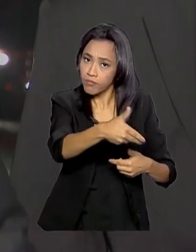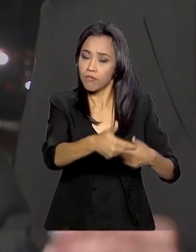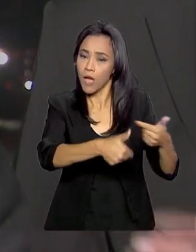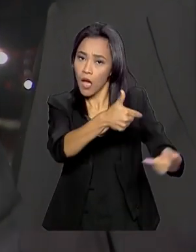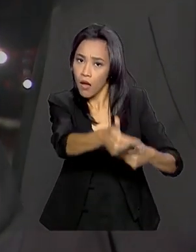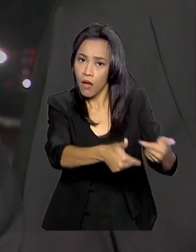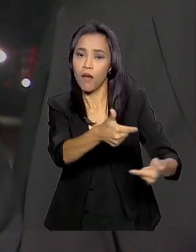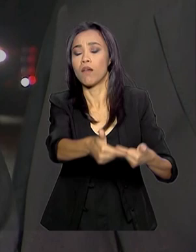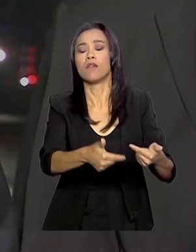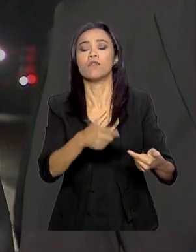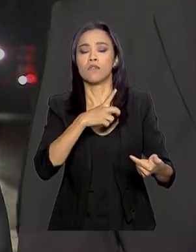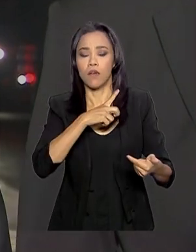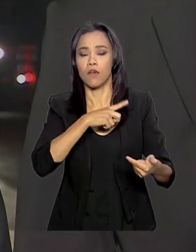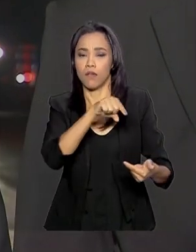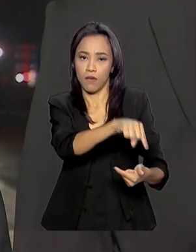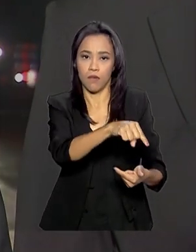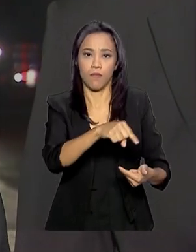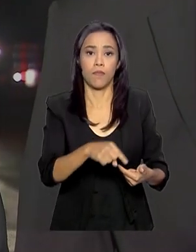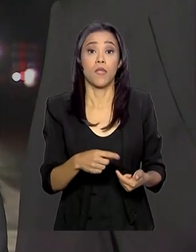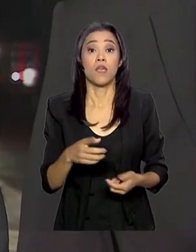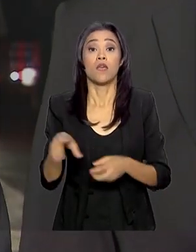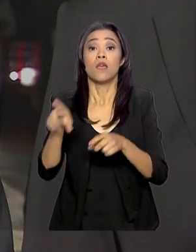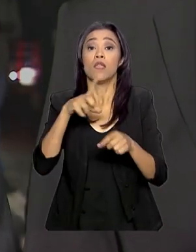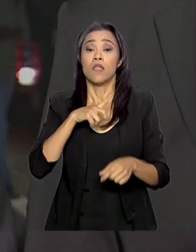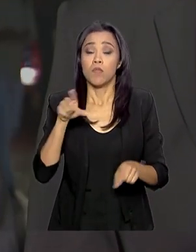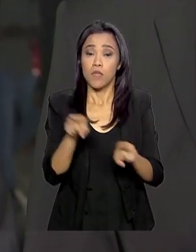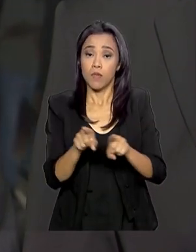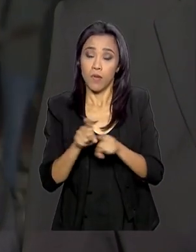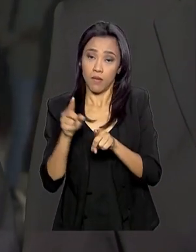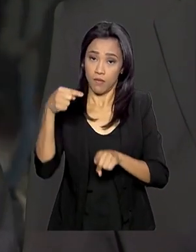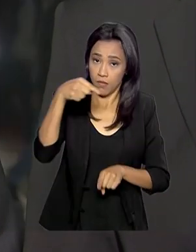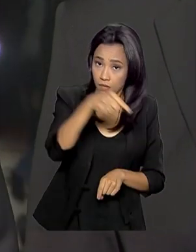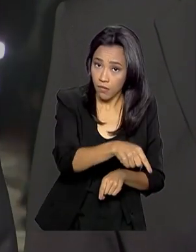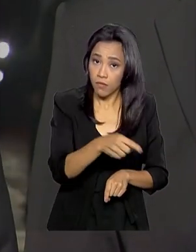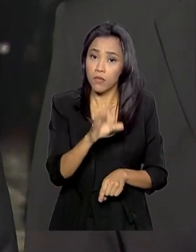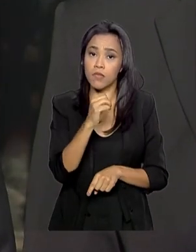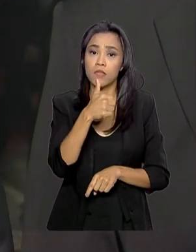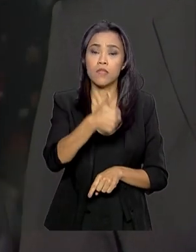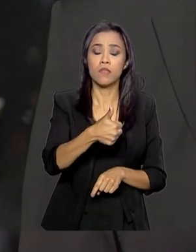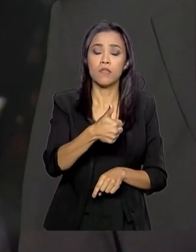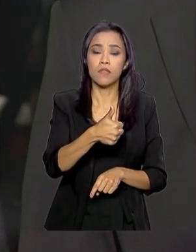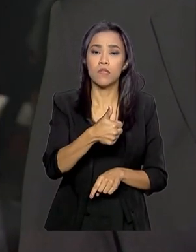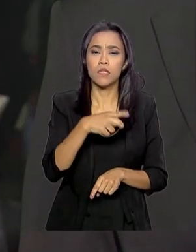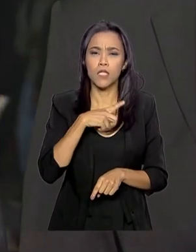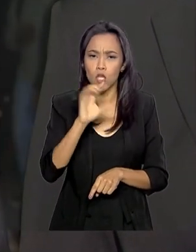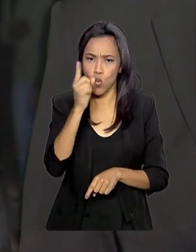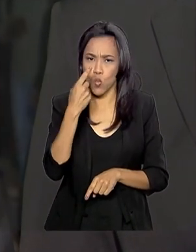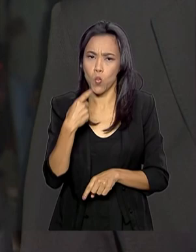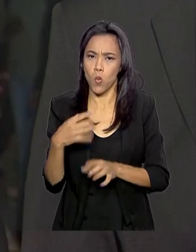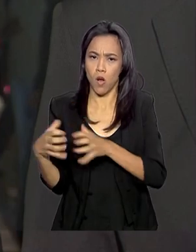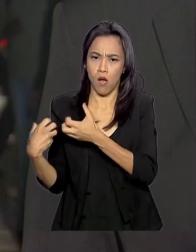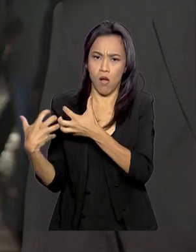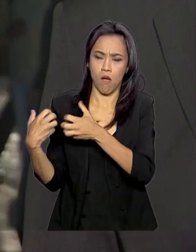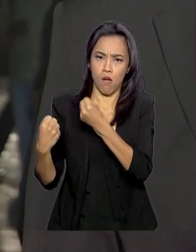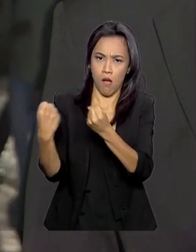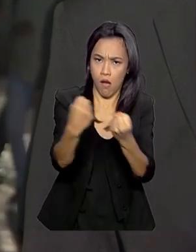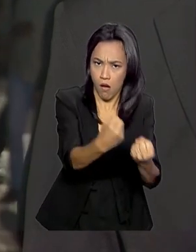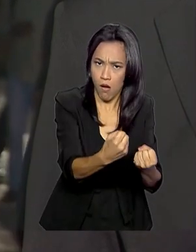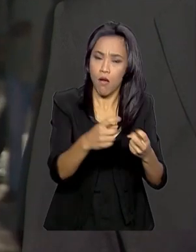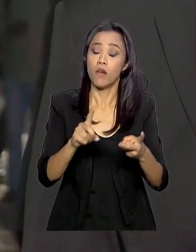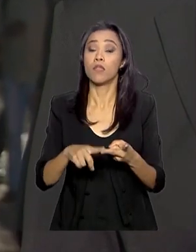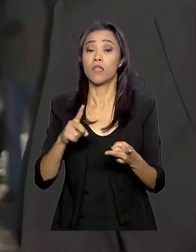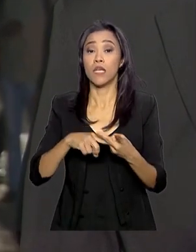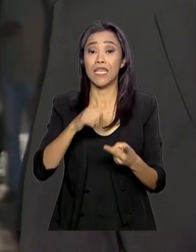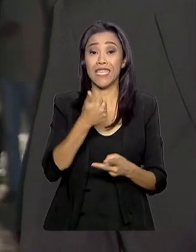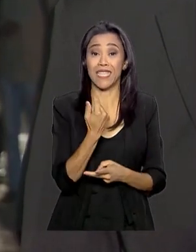né? E estamos arenando esse pessoal. Nós temos ali 151 aviaturas e 15 aeronaves já,